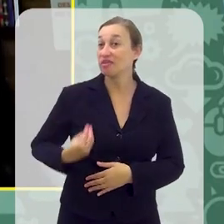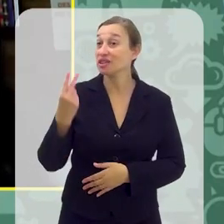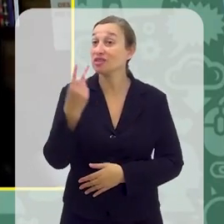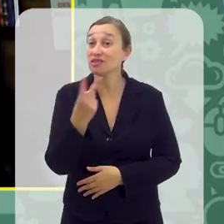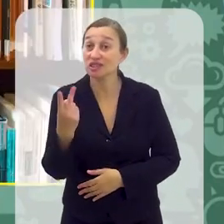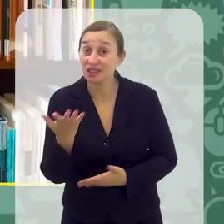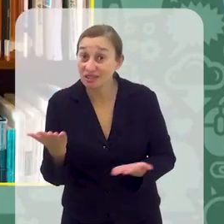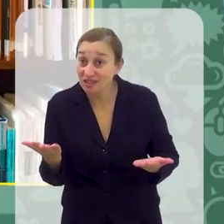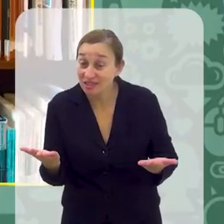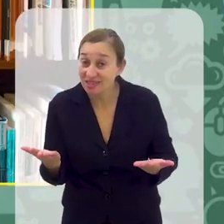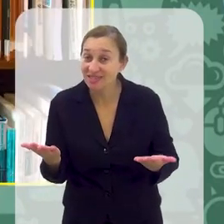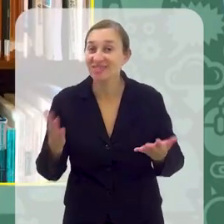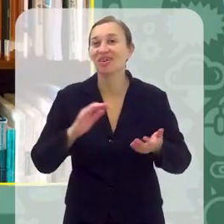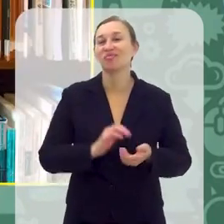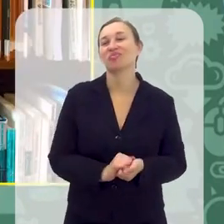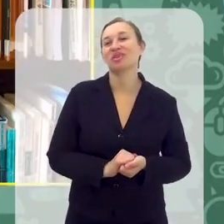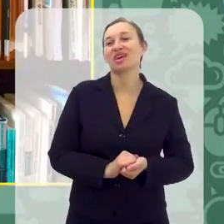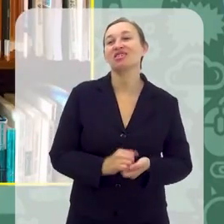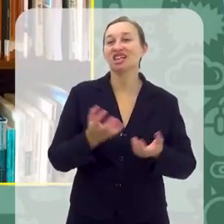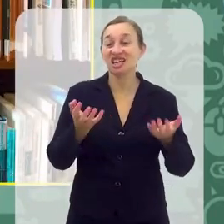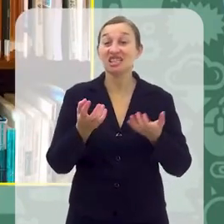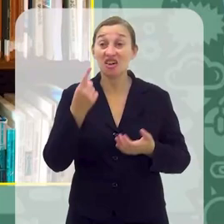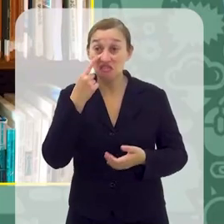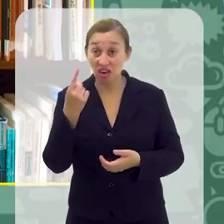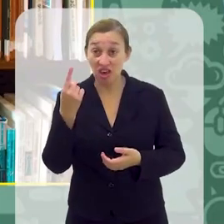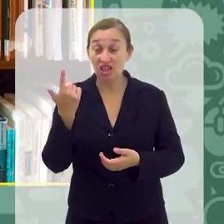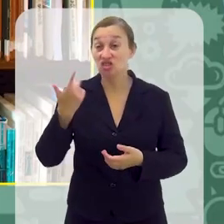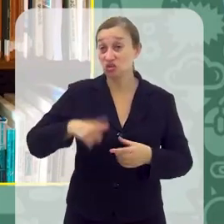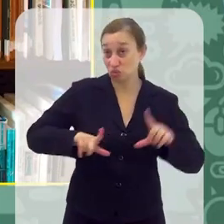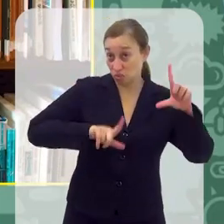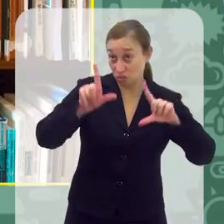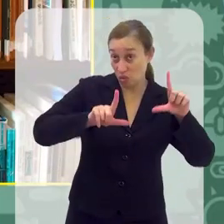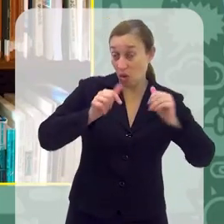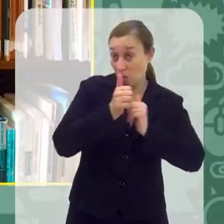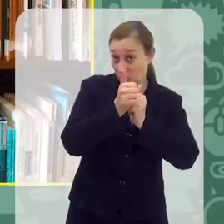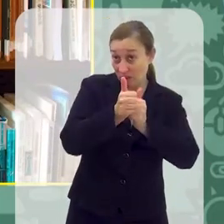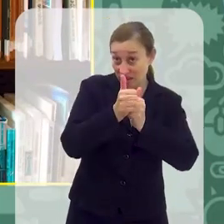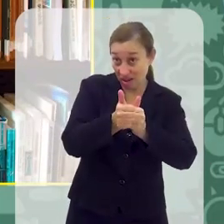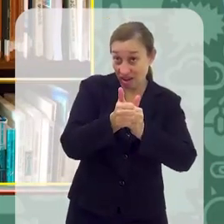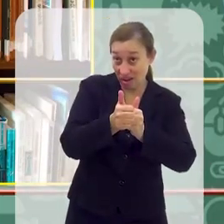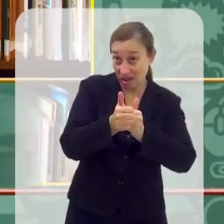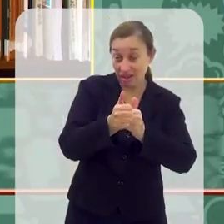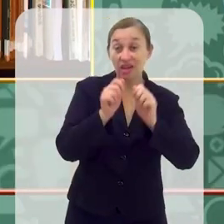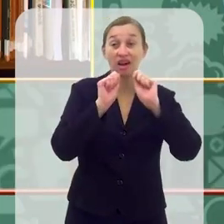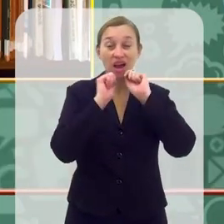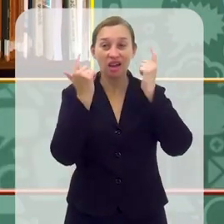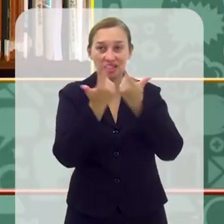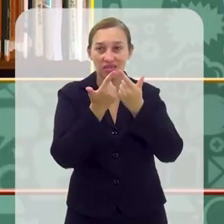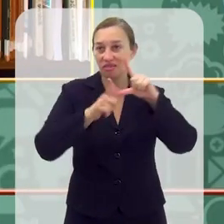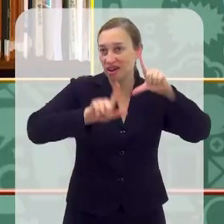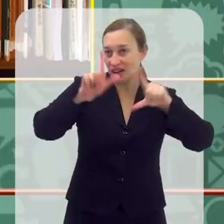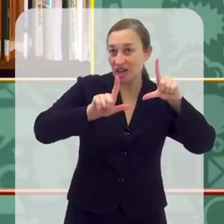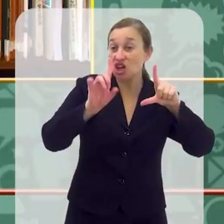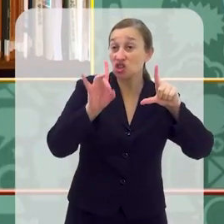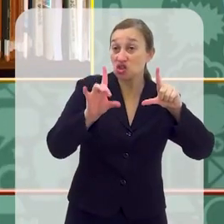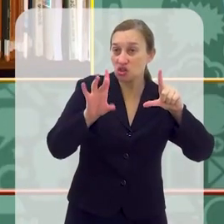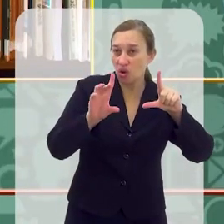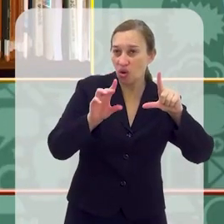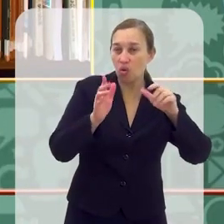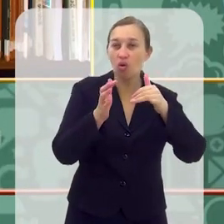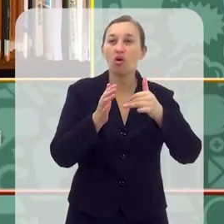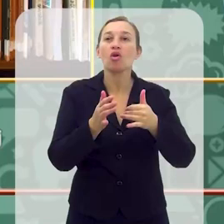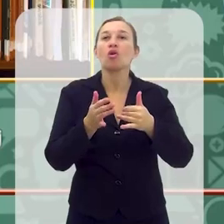pela participação de vocês. E se você quiser rever este programa ou acompanhar a programação da TV Alerje, é só